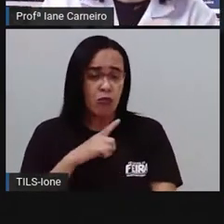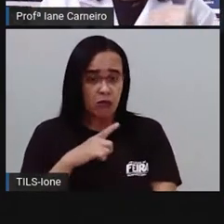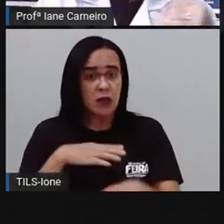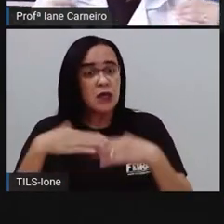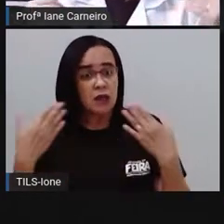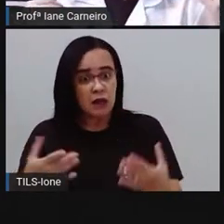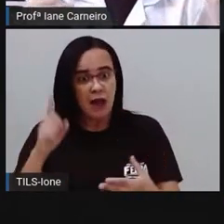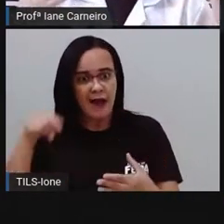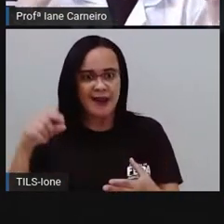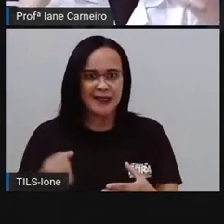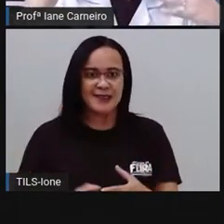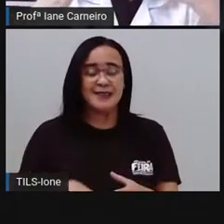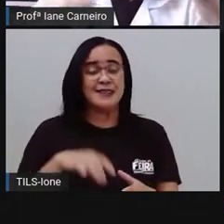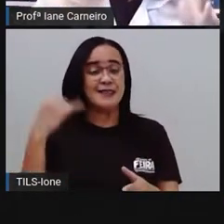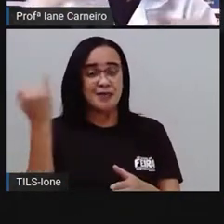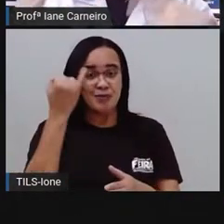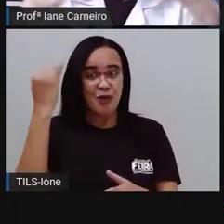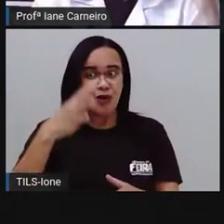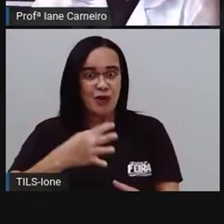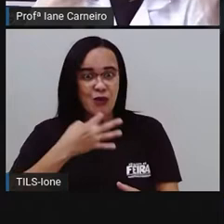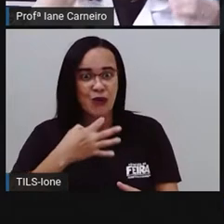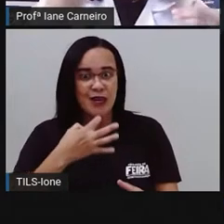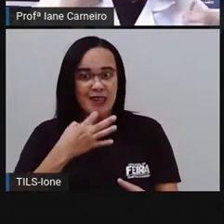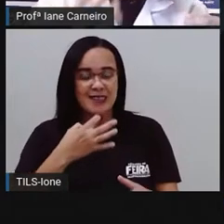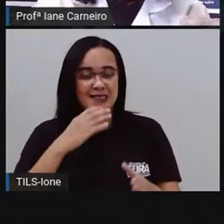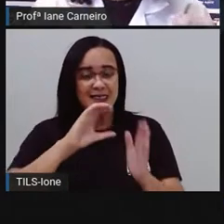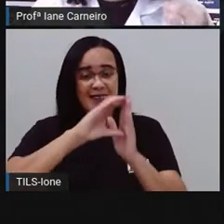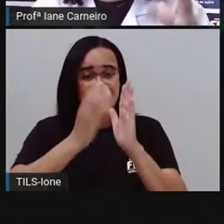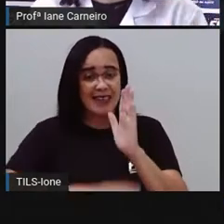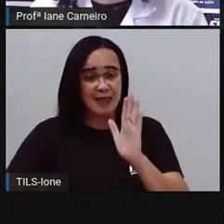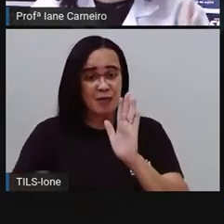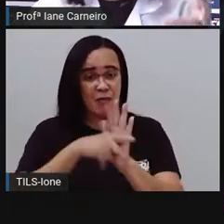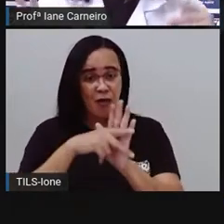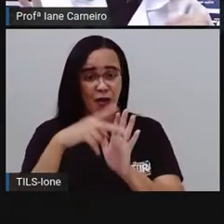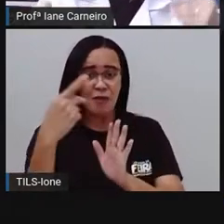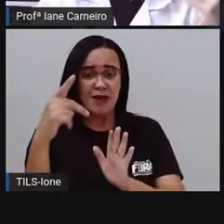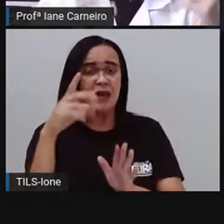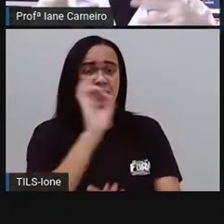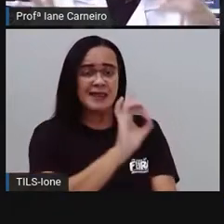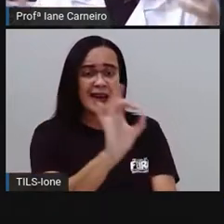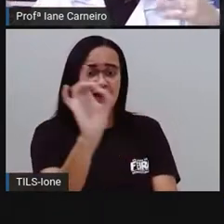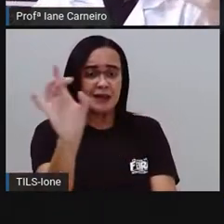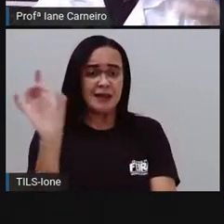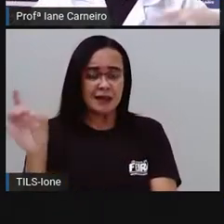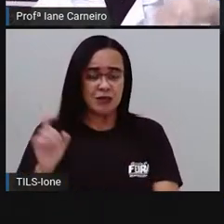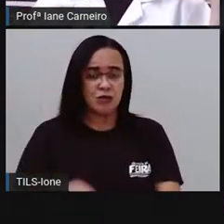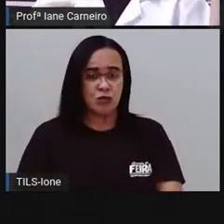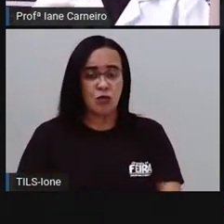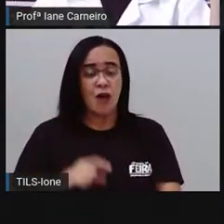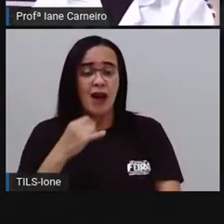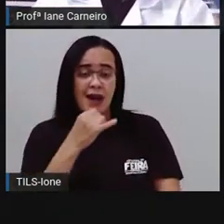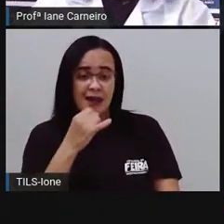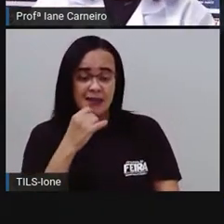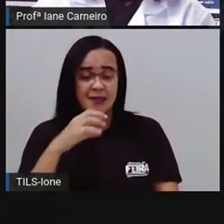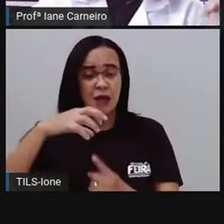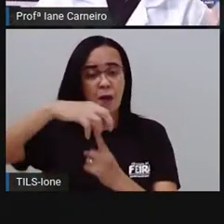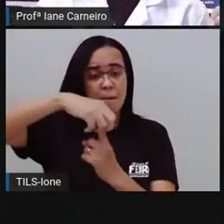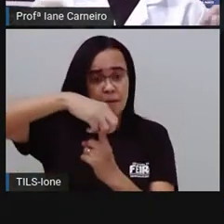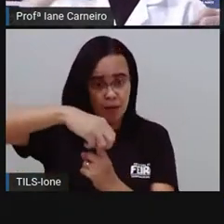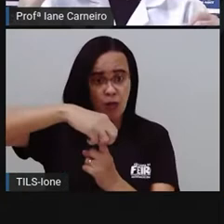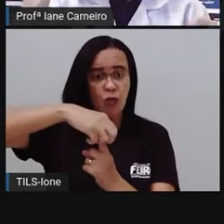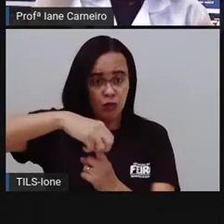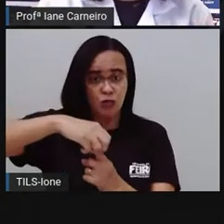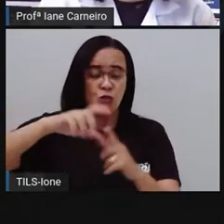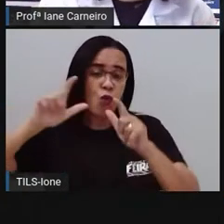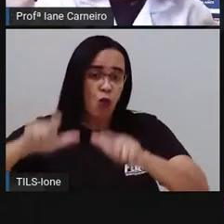bairro, né? Perceber onde ficam os pontos de ônibus, onde ficam localizados o posto de saúde,